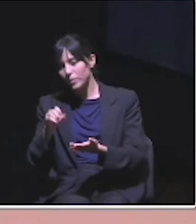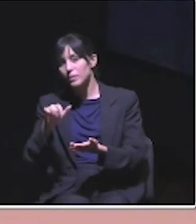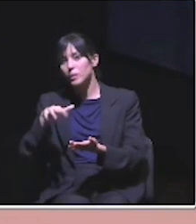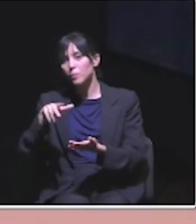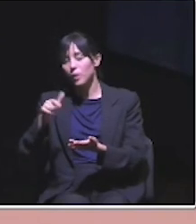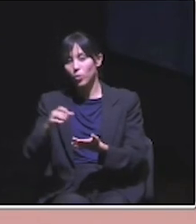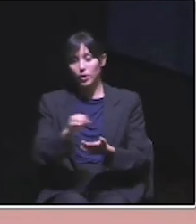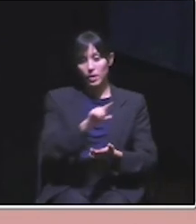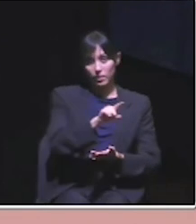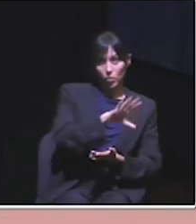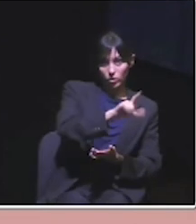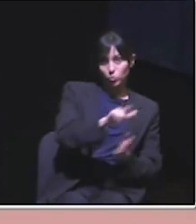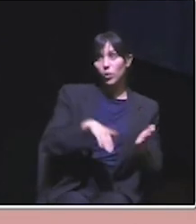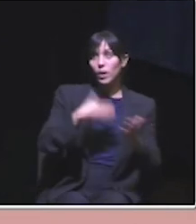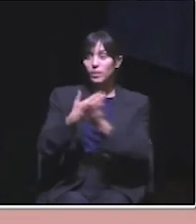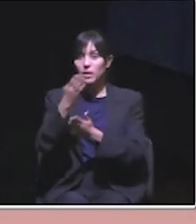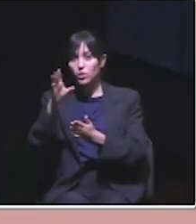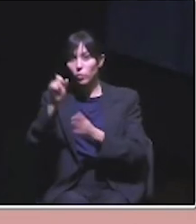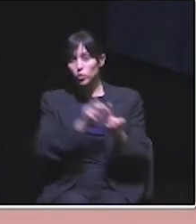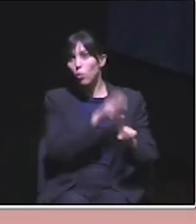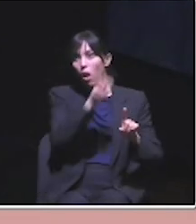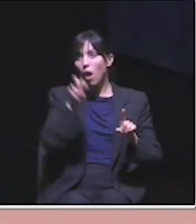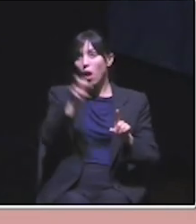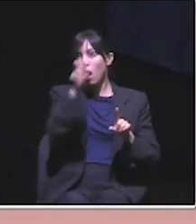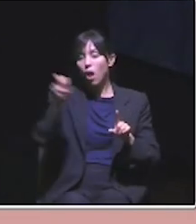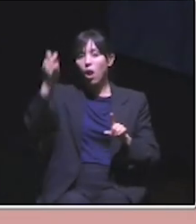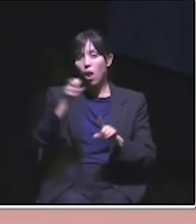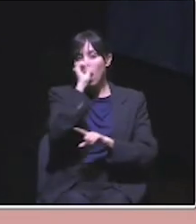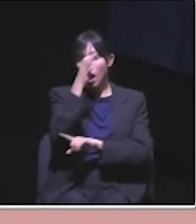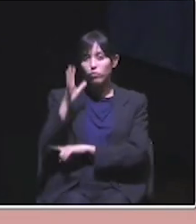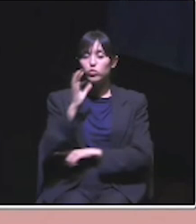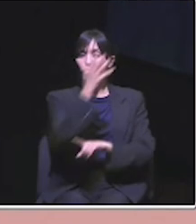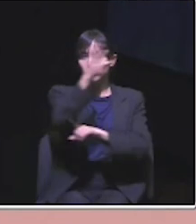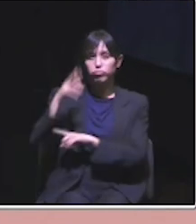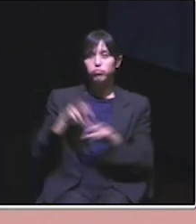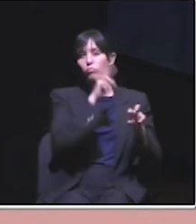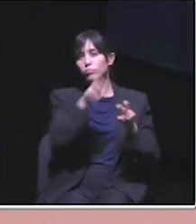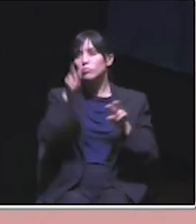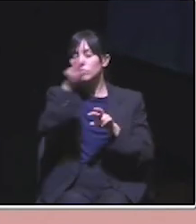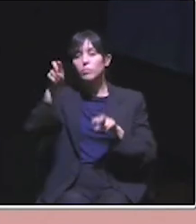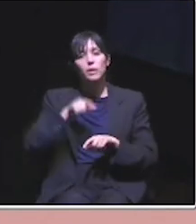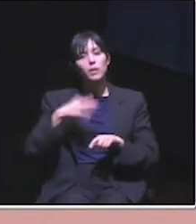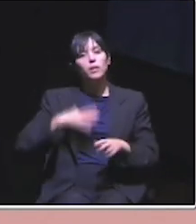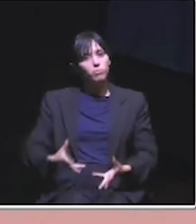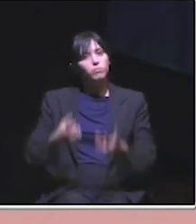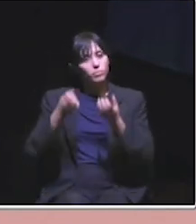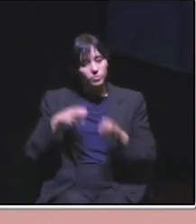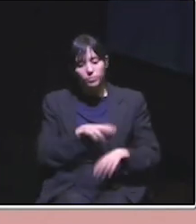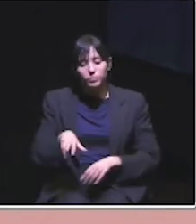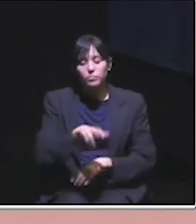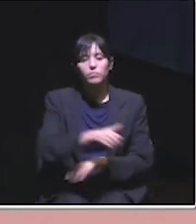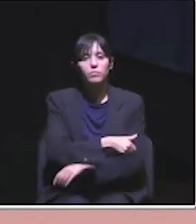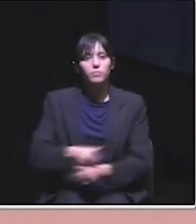caminho entre Lisboa e São Petersburgo de copa em copa, de todas as árvores ao longo do caminho. Aqui, queremos que seja possível fazer os percursos em